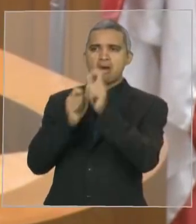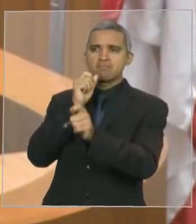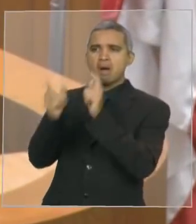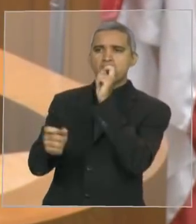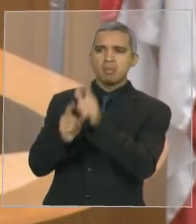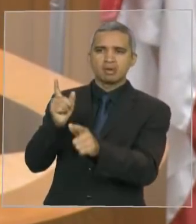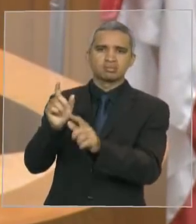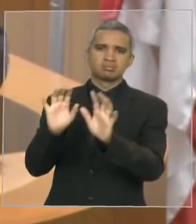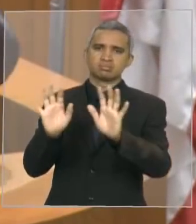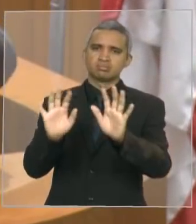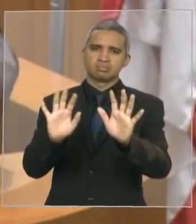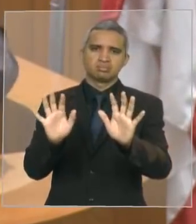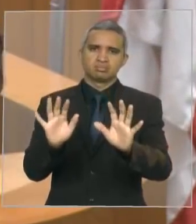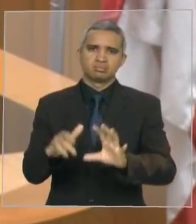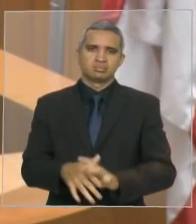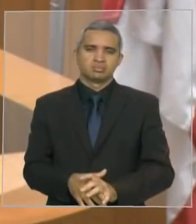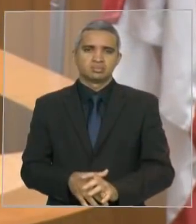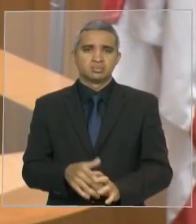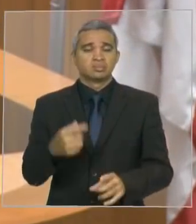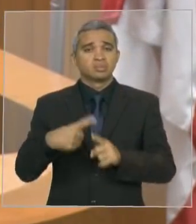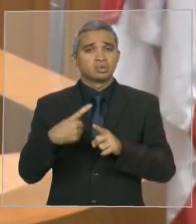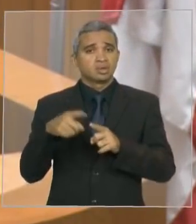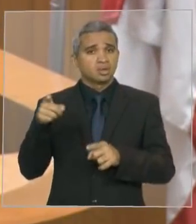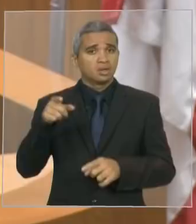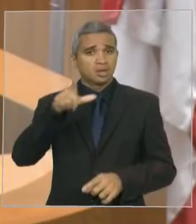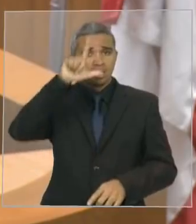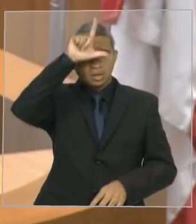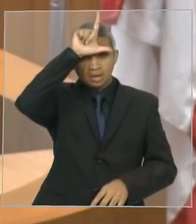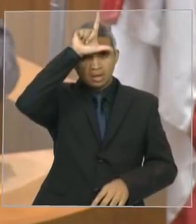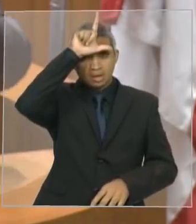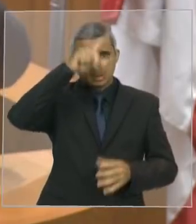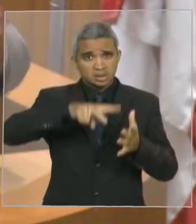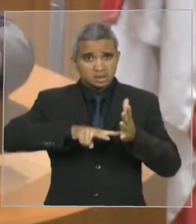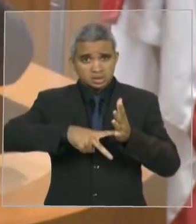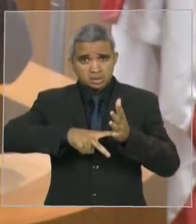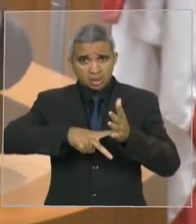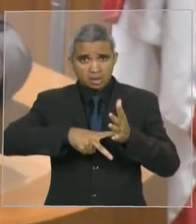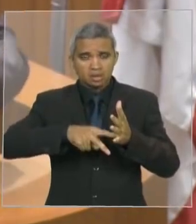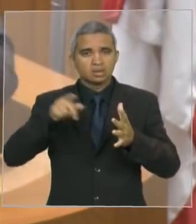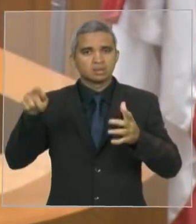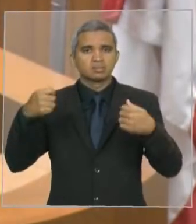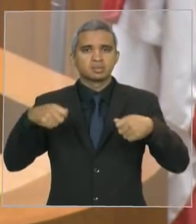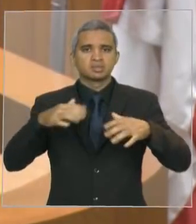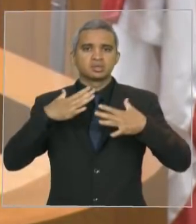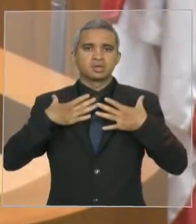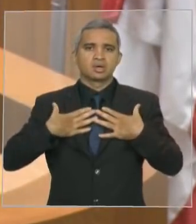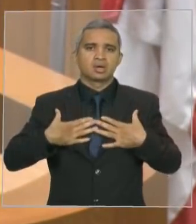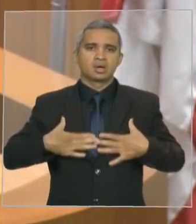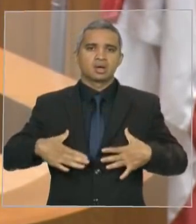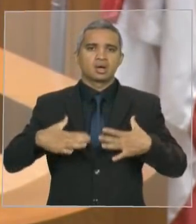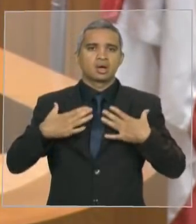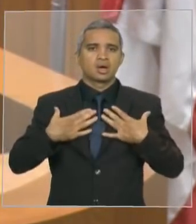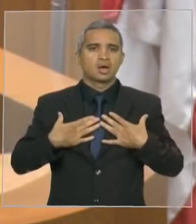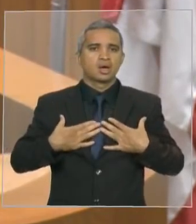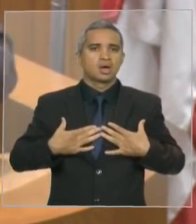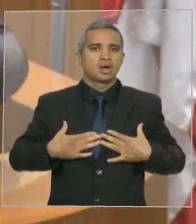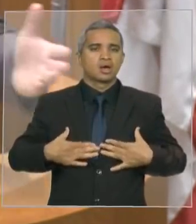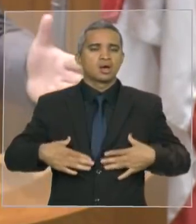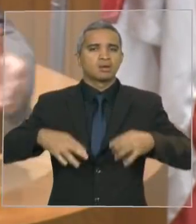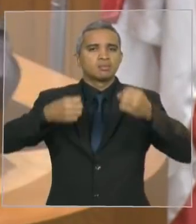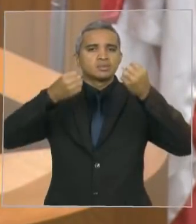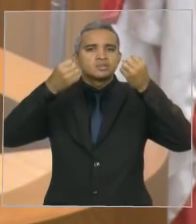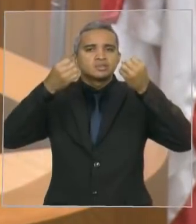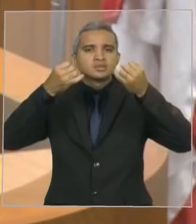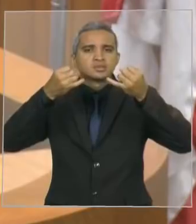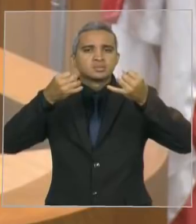do povo, que se diz líder de pessoas, tem que ser sereno e tranquilo para explicar para o povo como